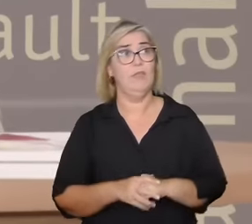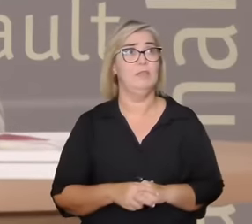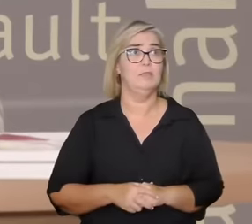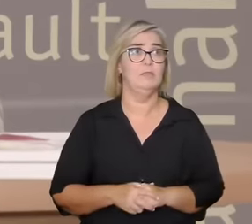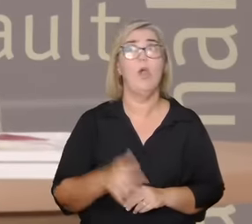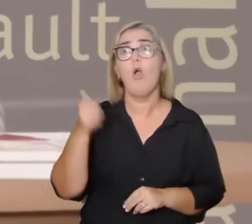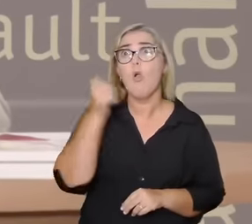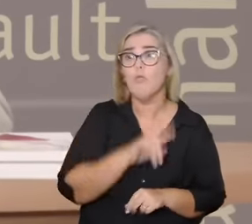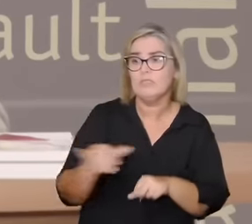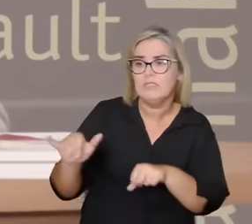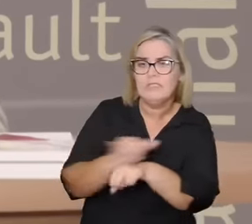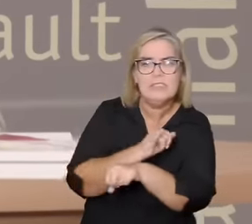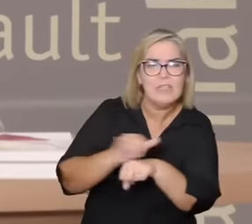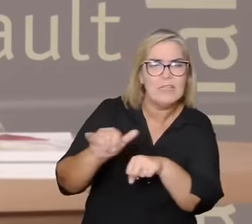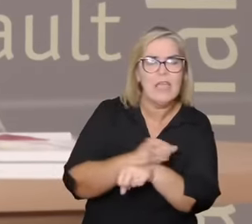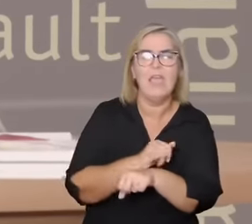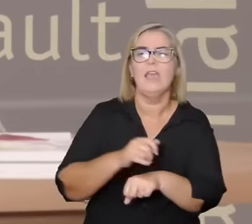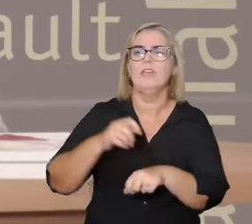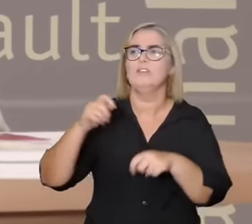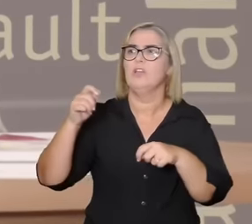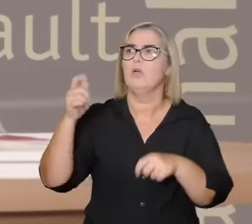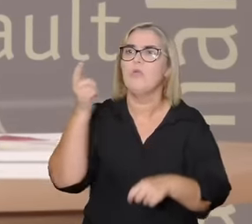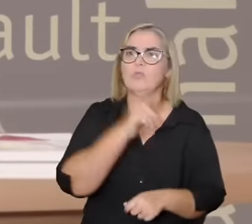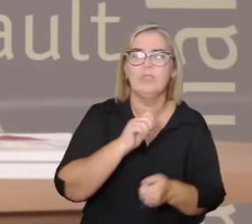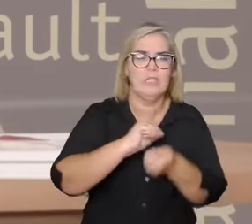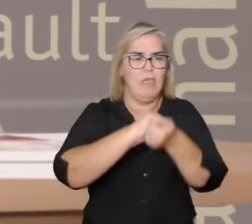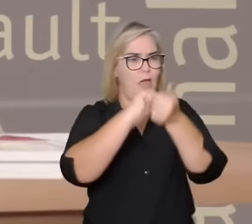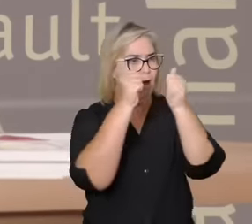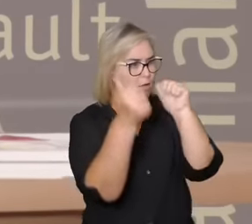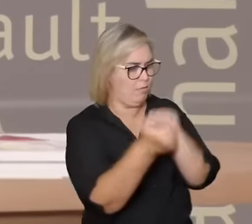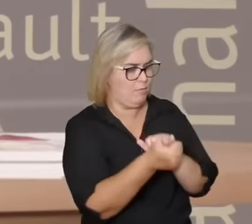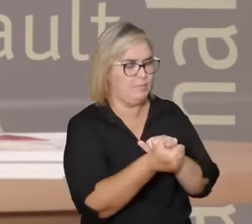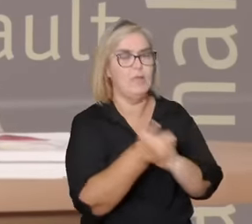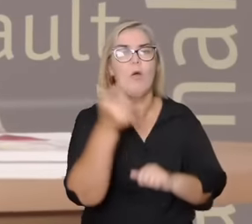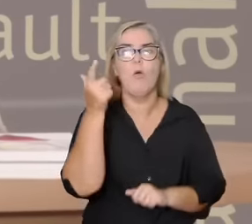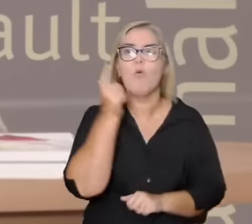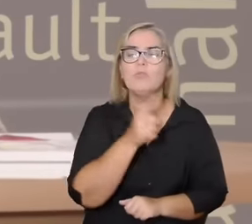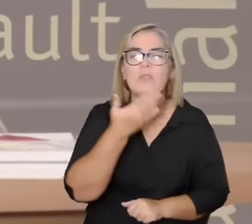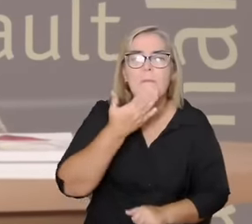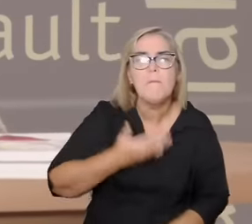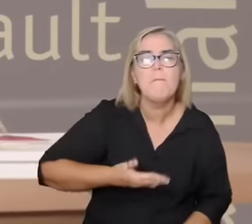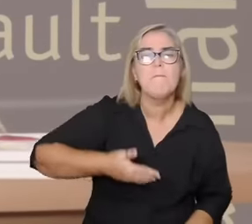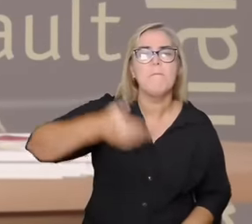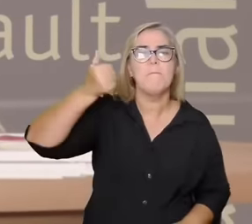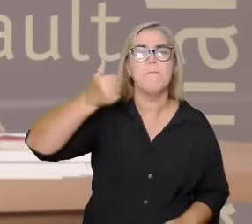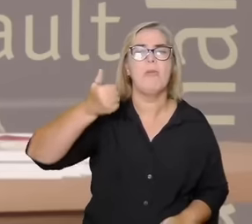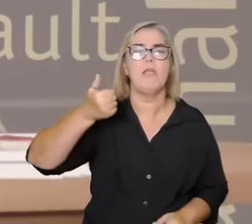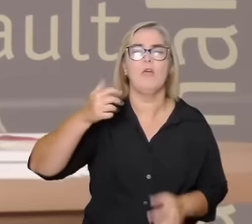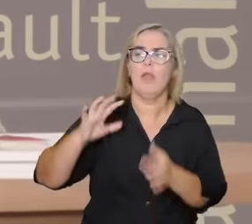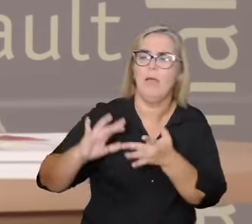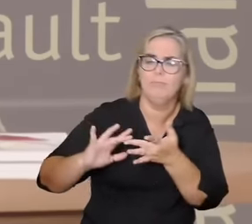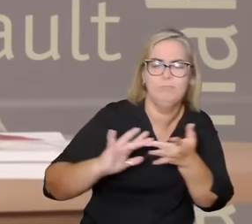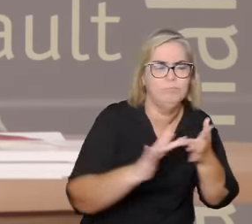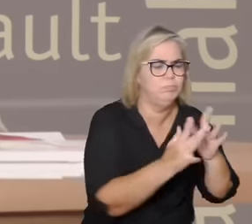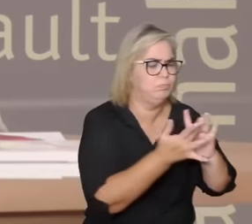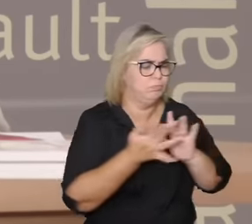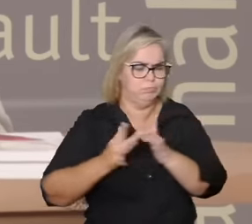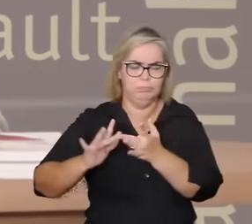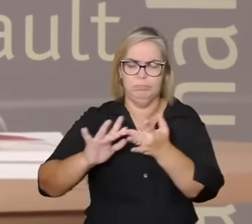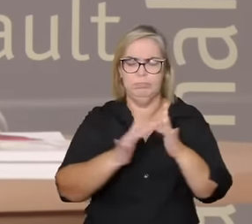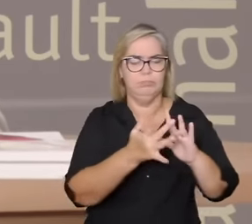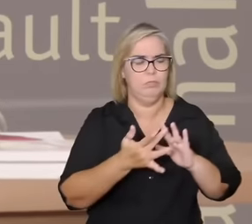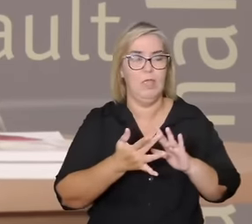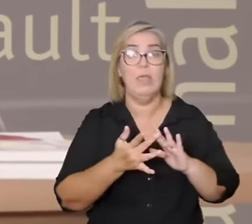e criar as condições necessárias para que a gente possa manter autoconexão auto intimidade